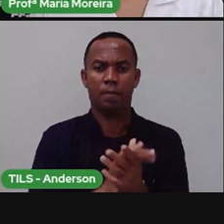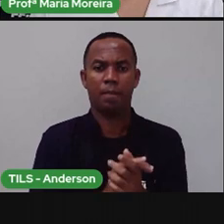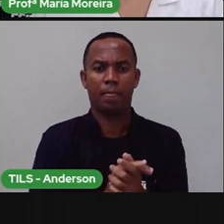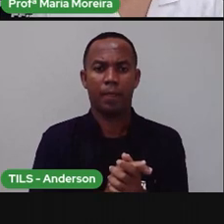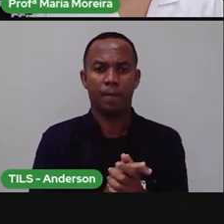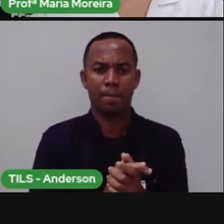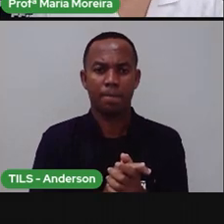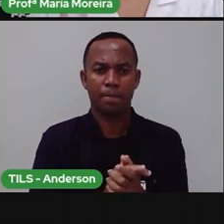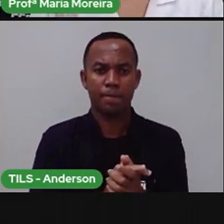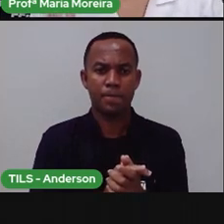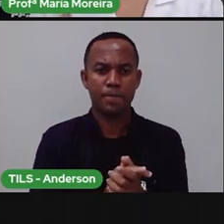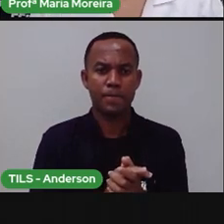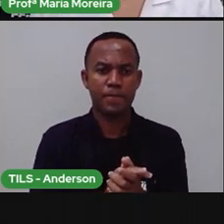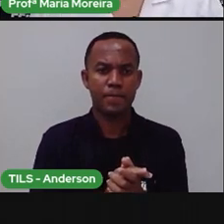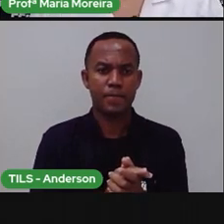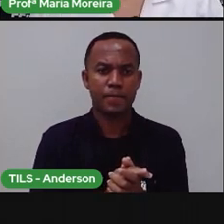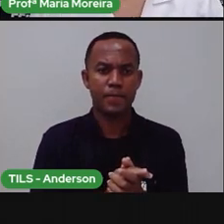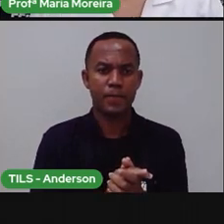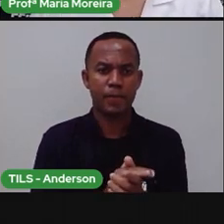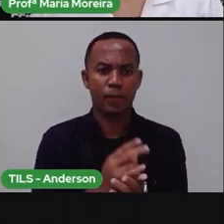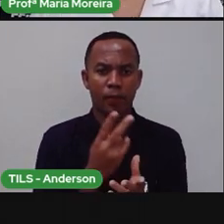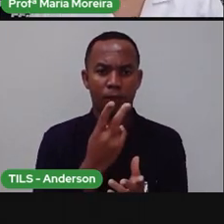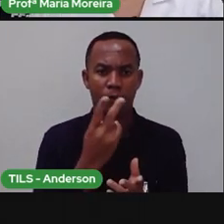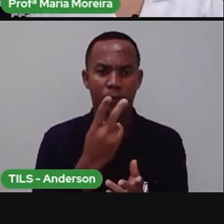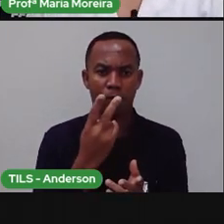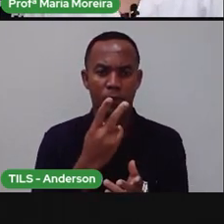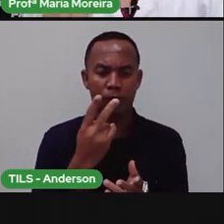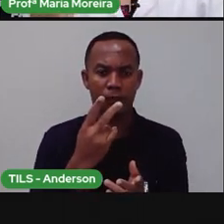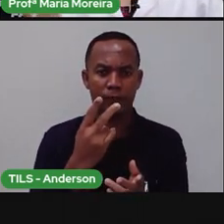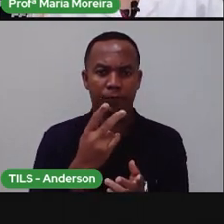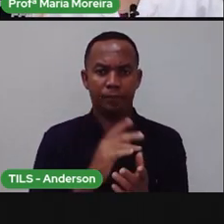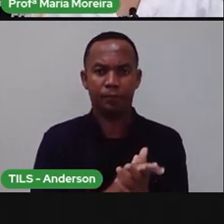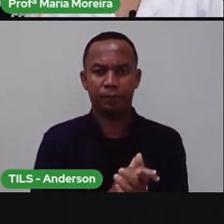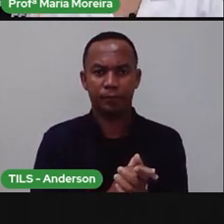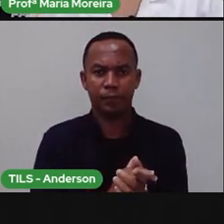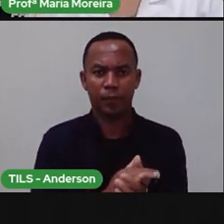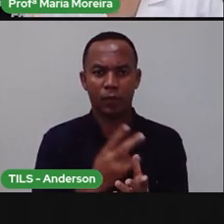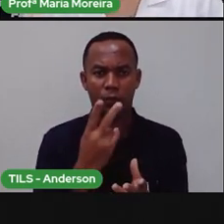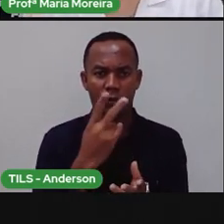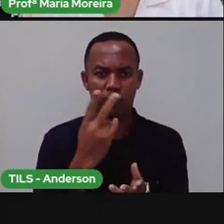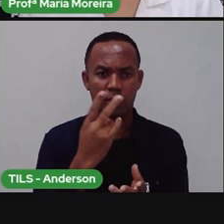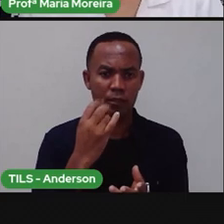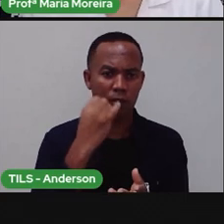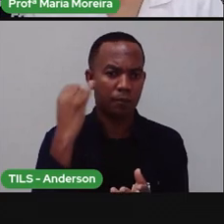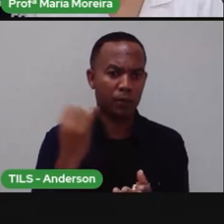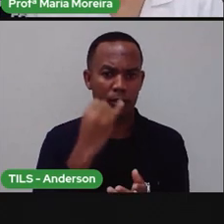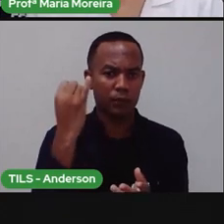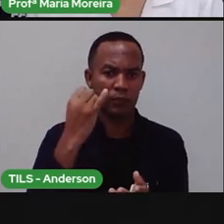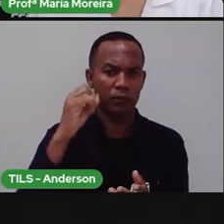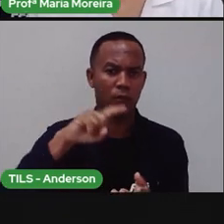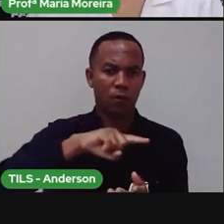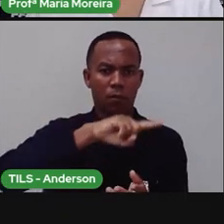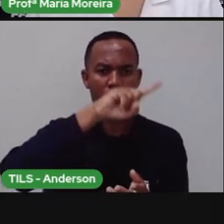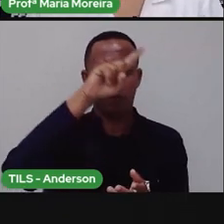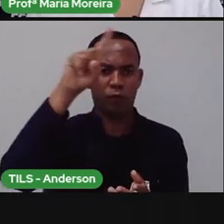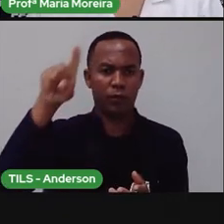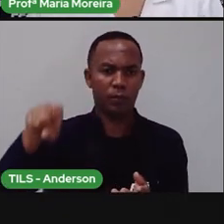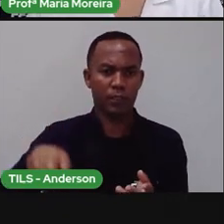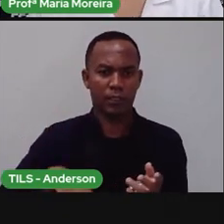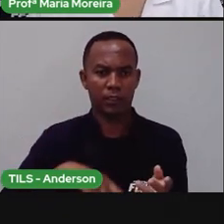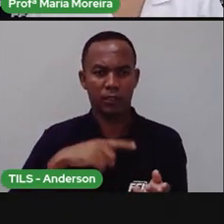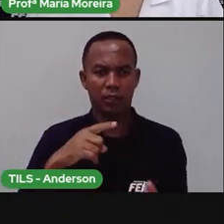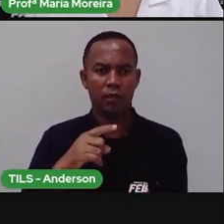E justamente por isso, a gente só vai tratar sobre dois, né? Isso? Os dois principais movimentos realizados, né? E eles são